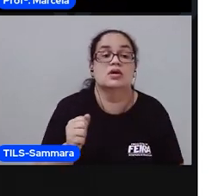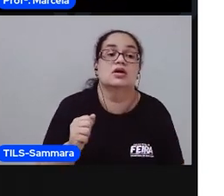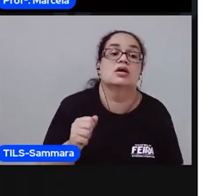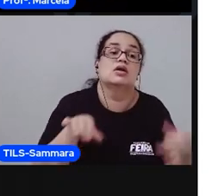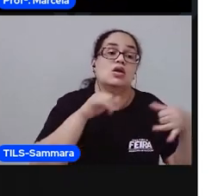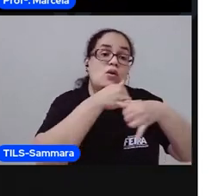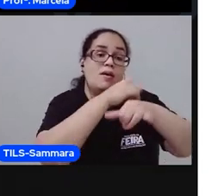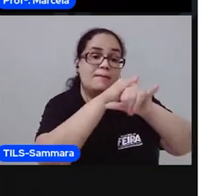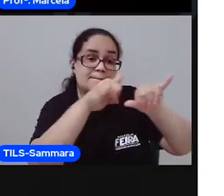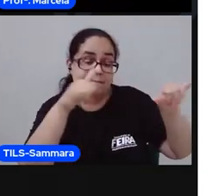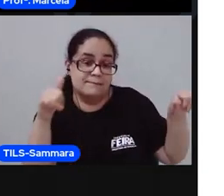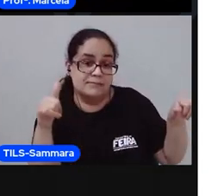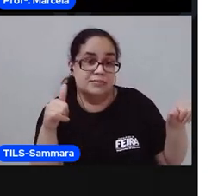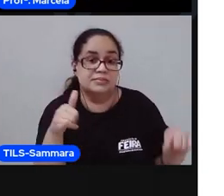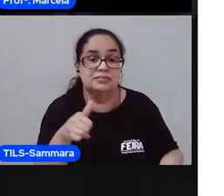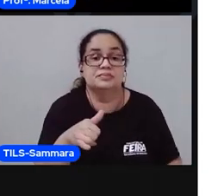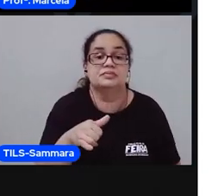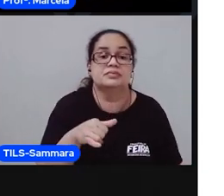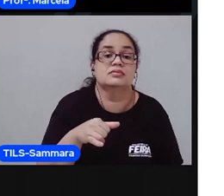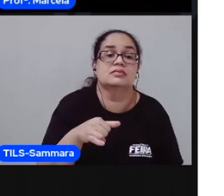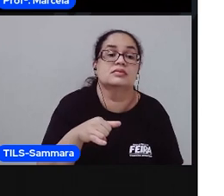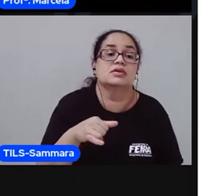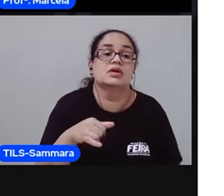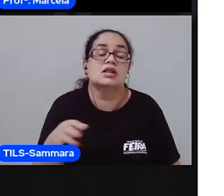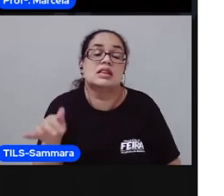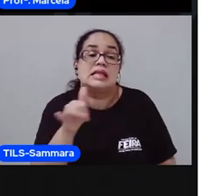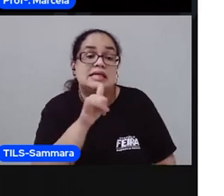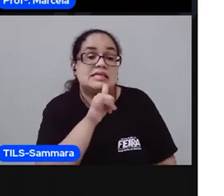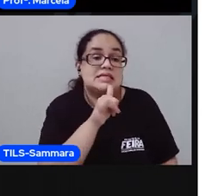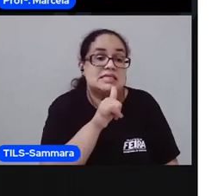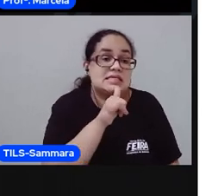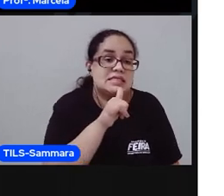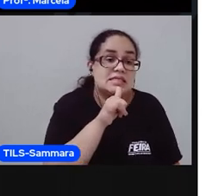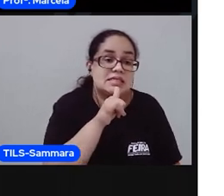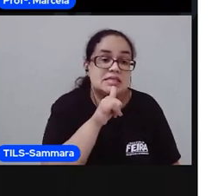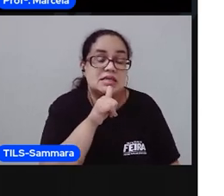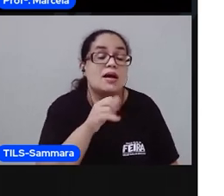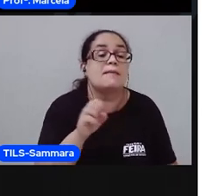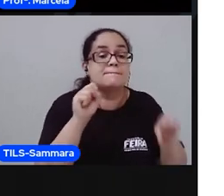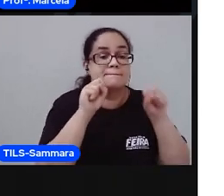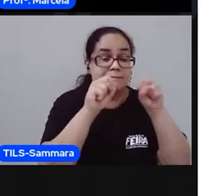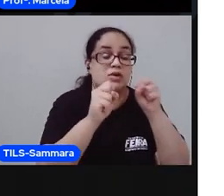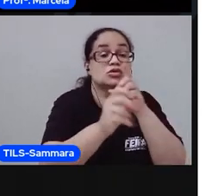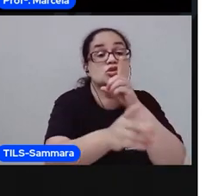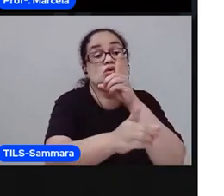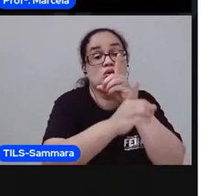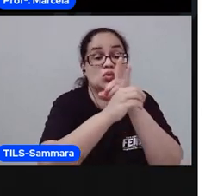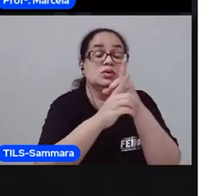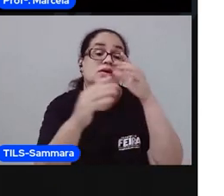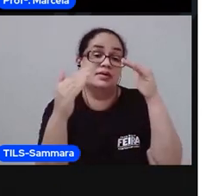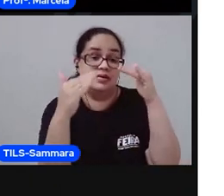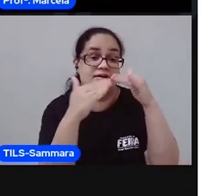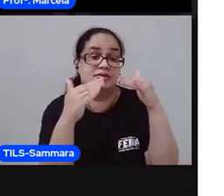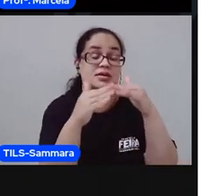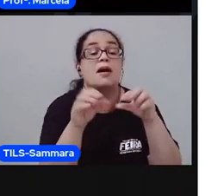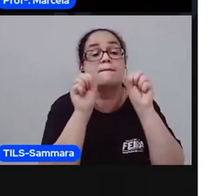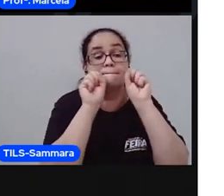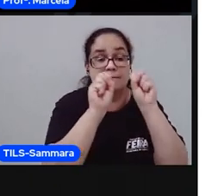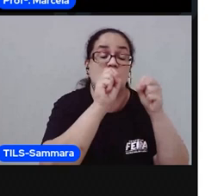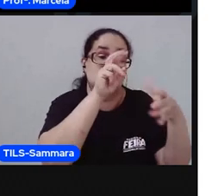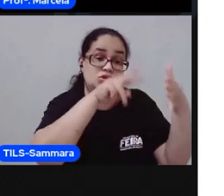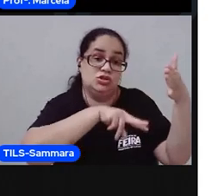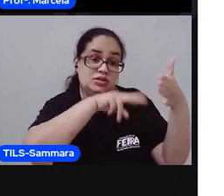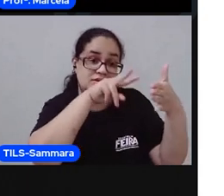tem na embalagem. Esses são alguns exemplos de embalagens que você pode encontrar em casa e que você pode ler